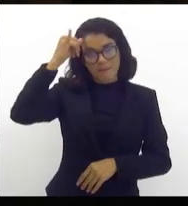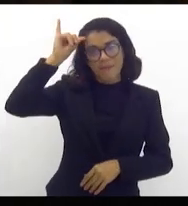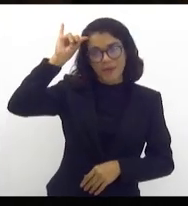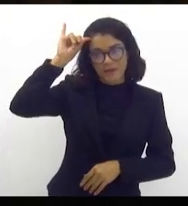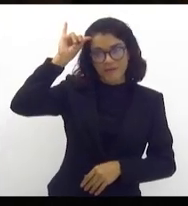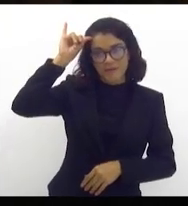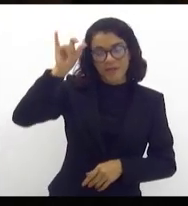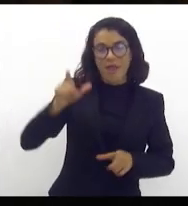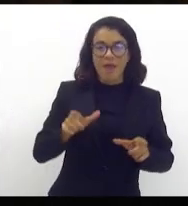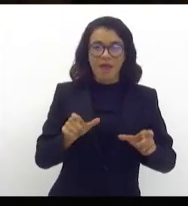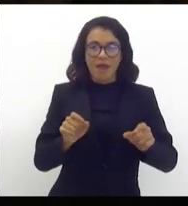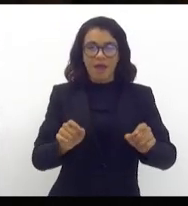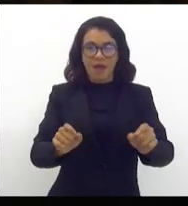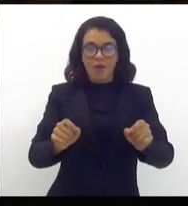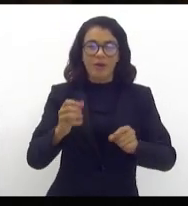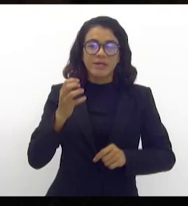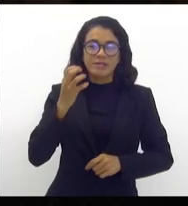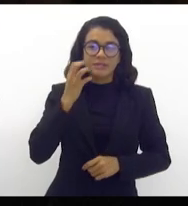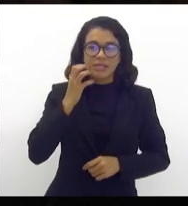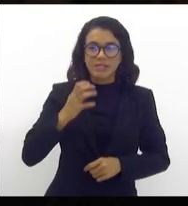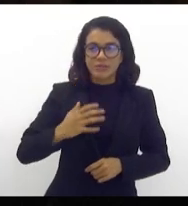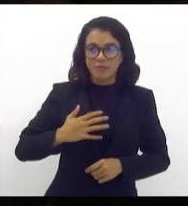ao câncer de mama.